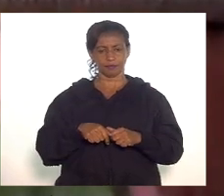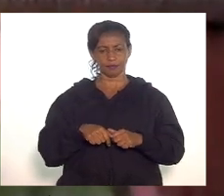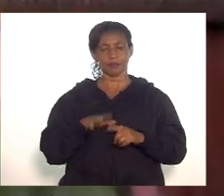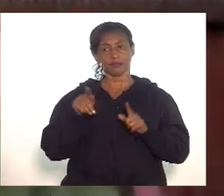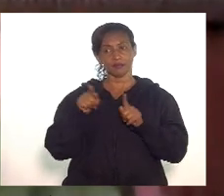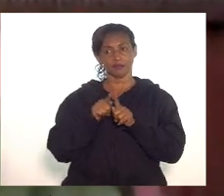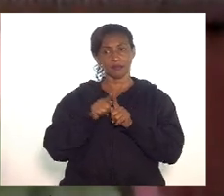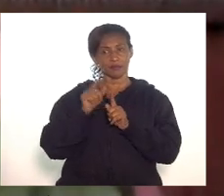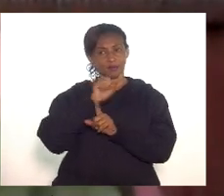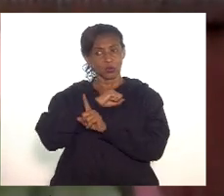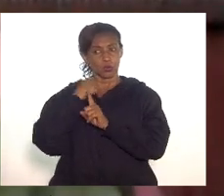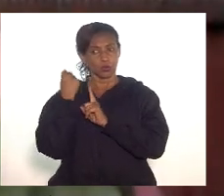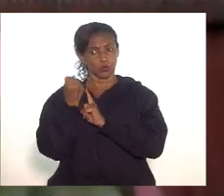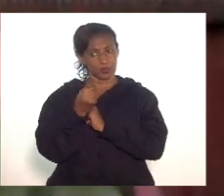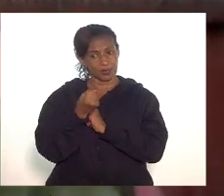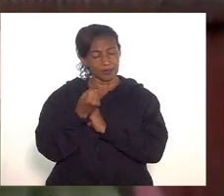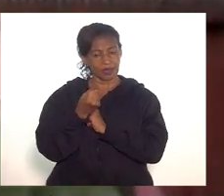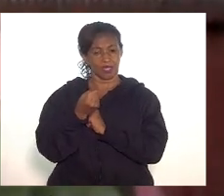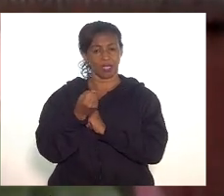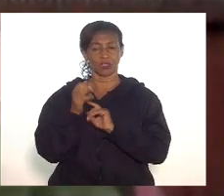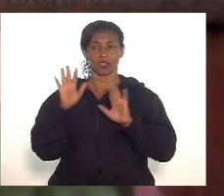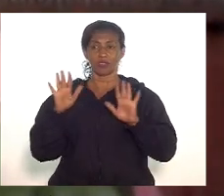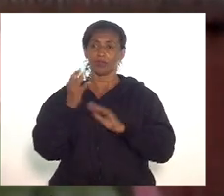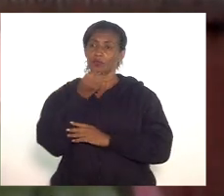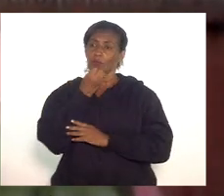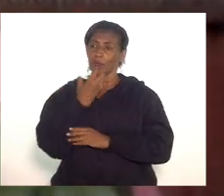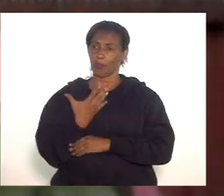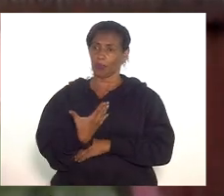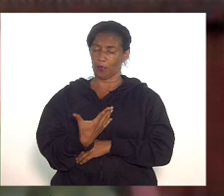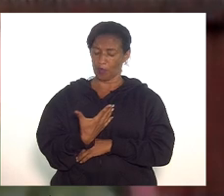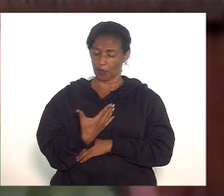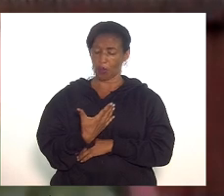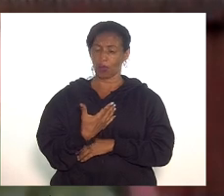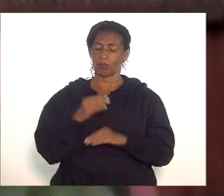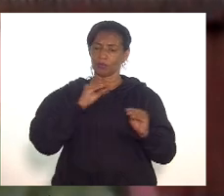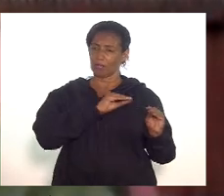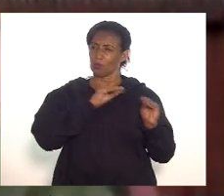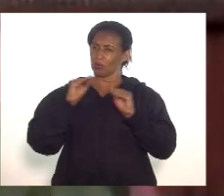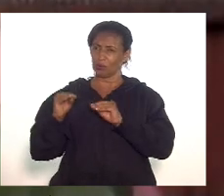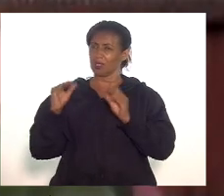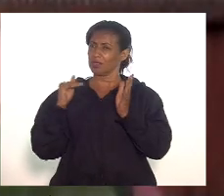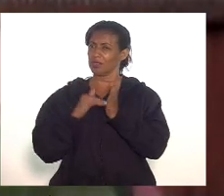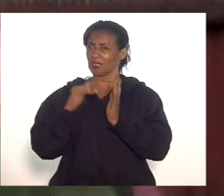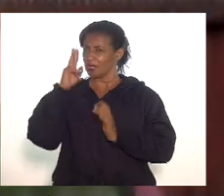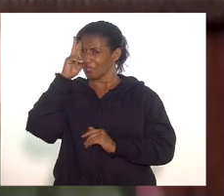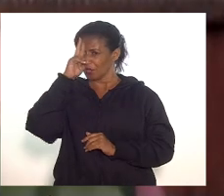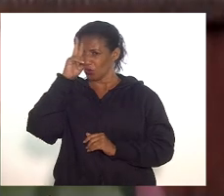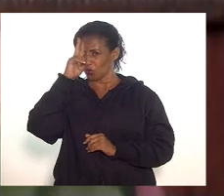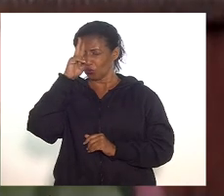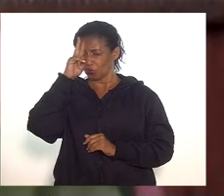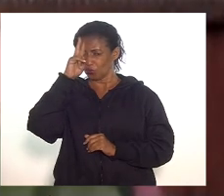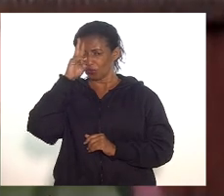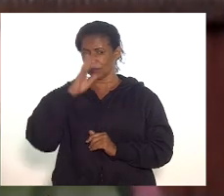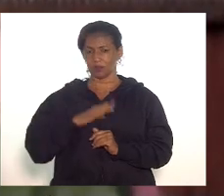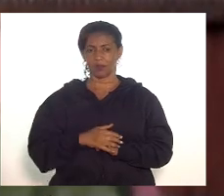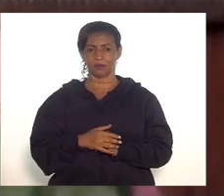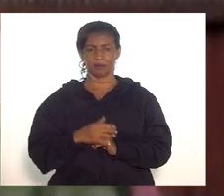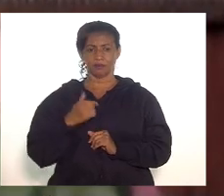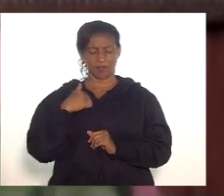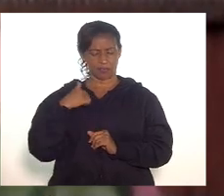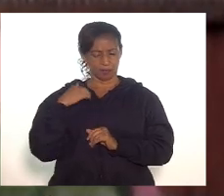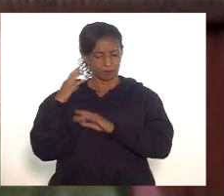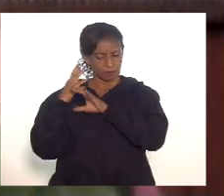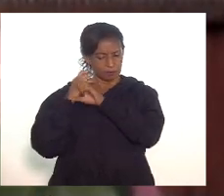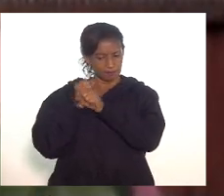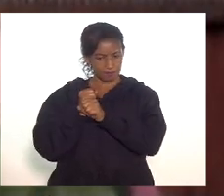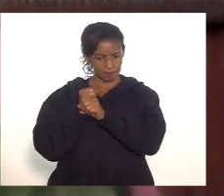sociedade. E foi muito bom a dilatação do prazo até segunda-feira, mas me somo aos meus pares, dizendo